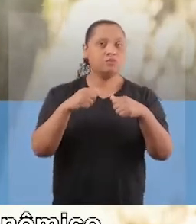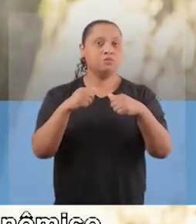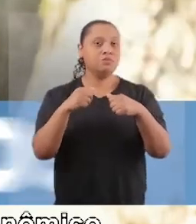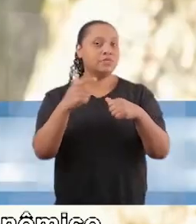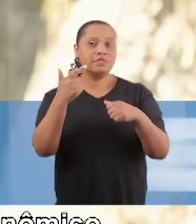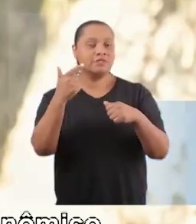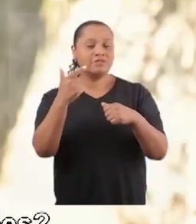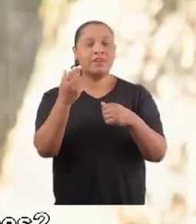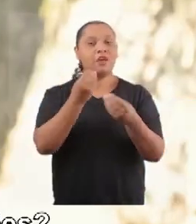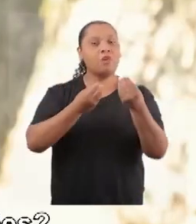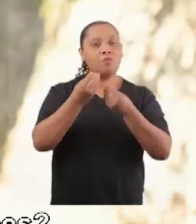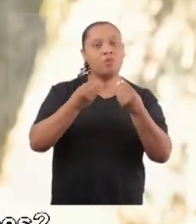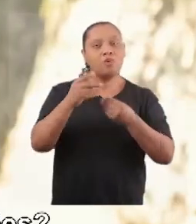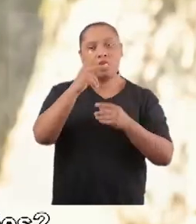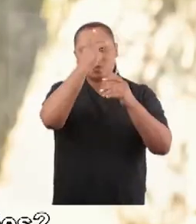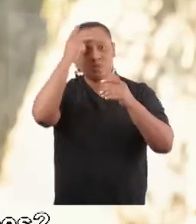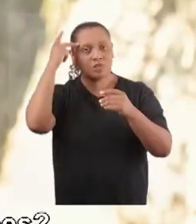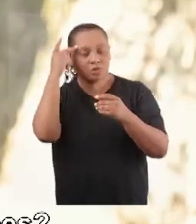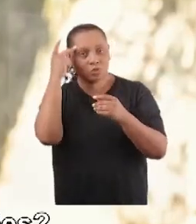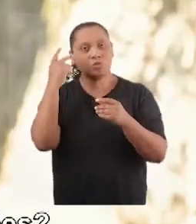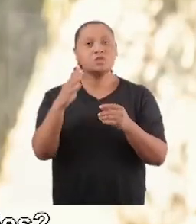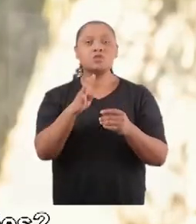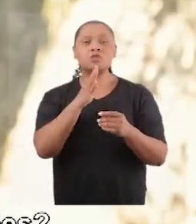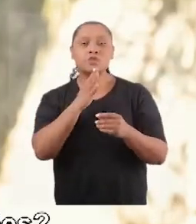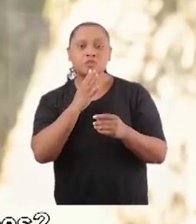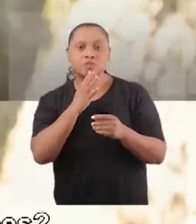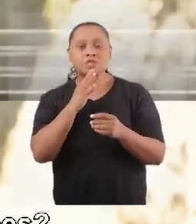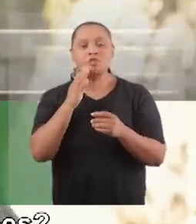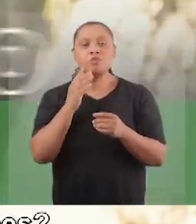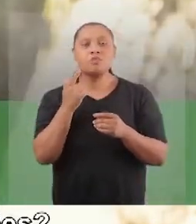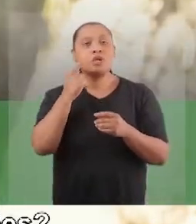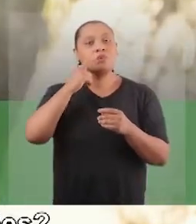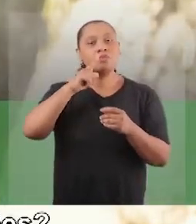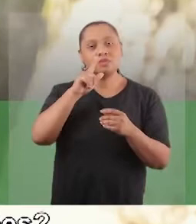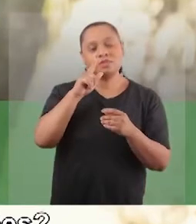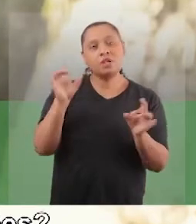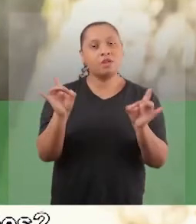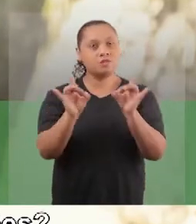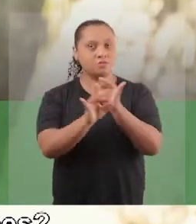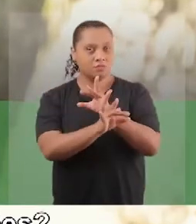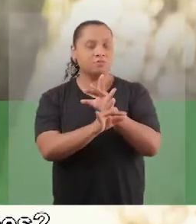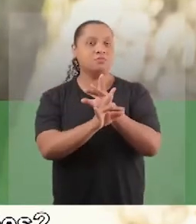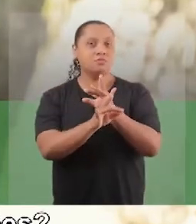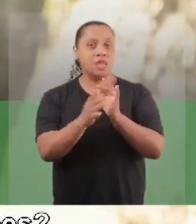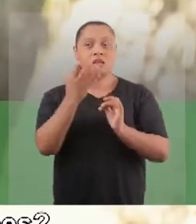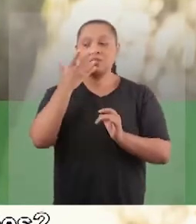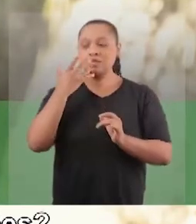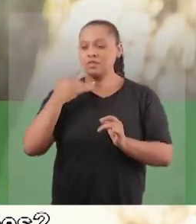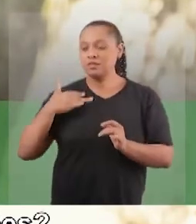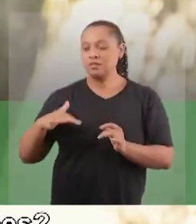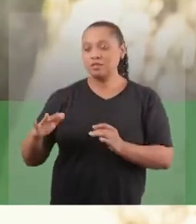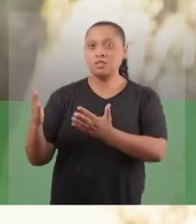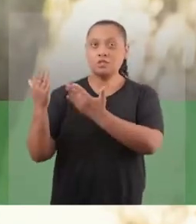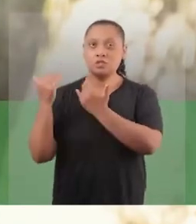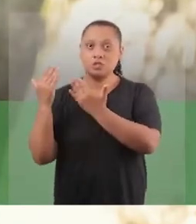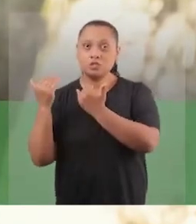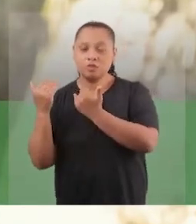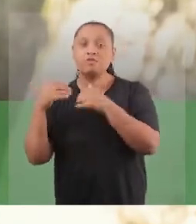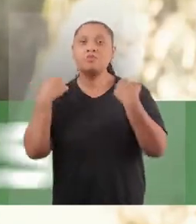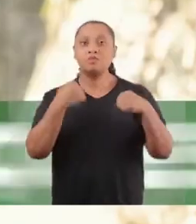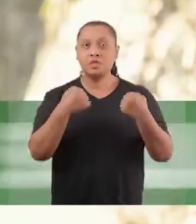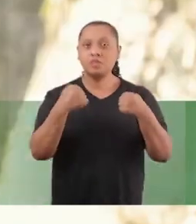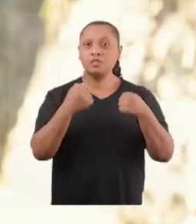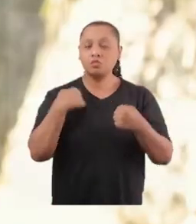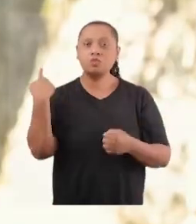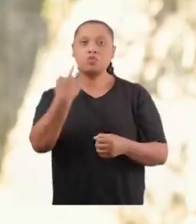socioeconômico, se não prepararmos as pessoas com conhecimento para buscar soluções? As